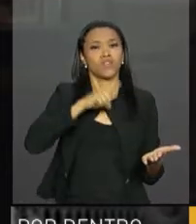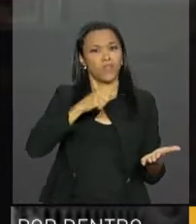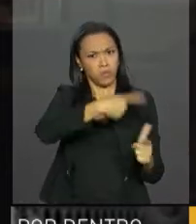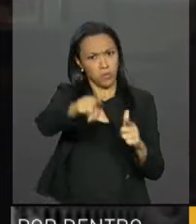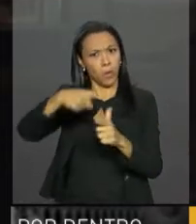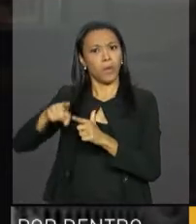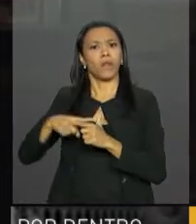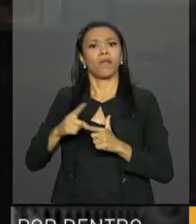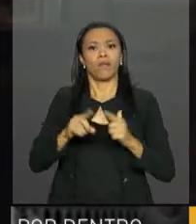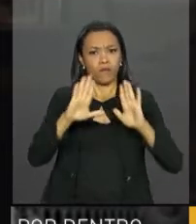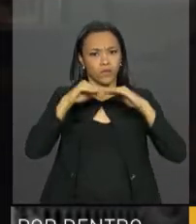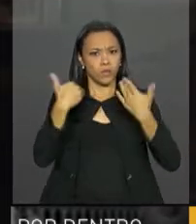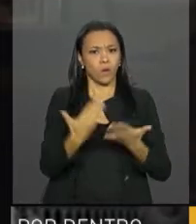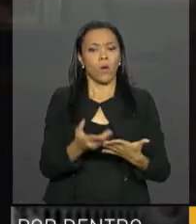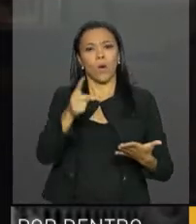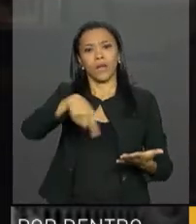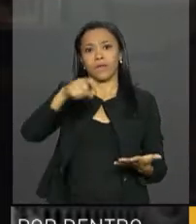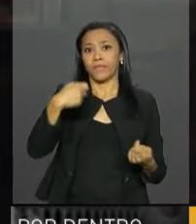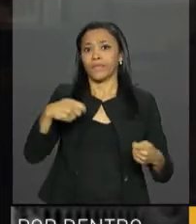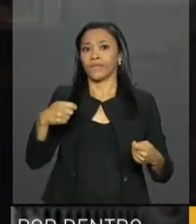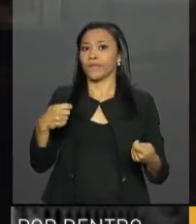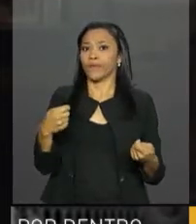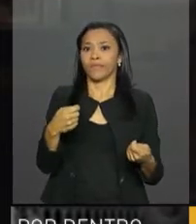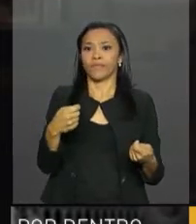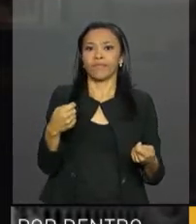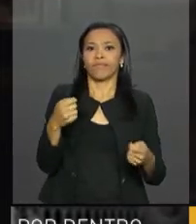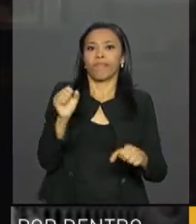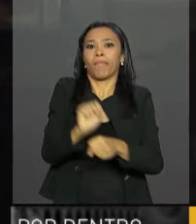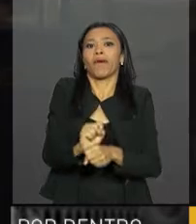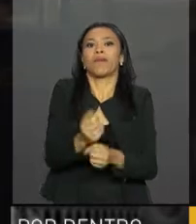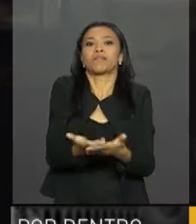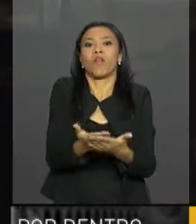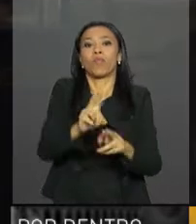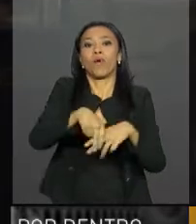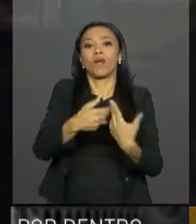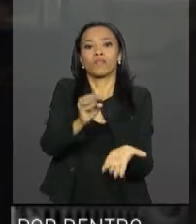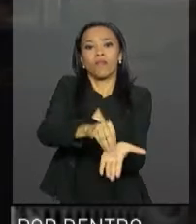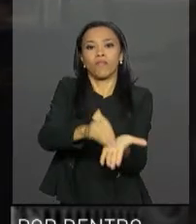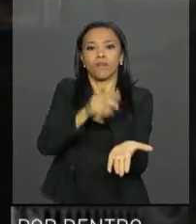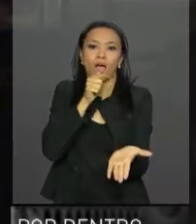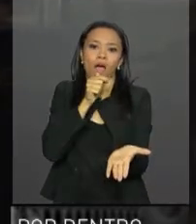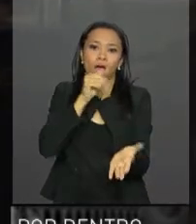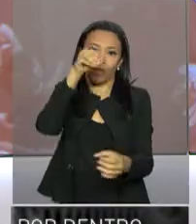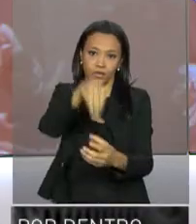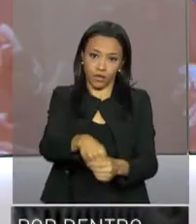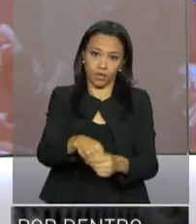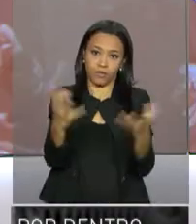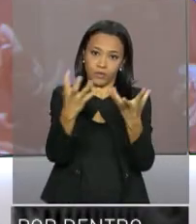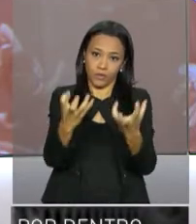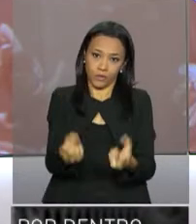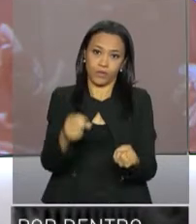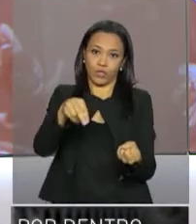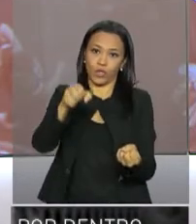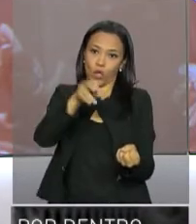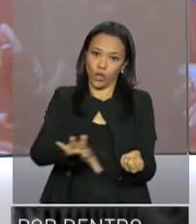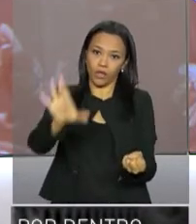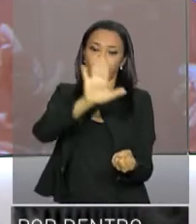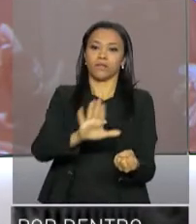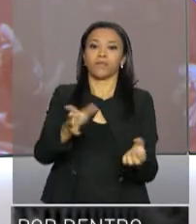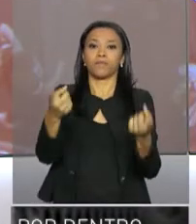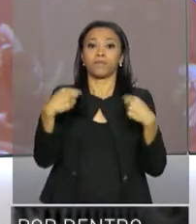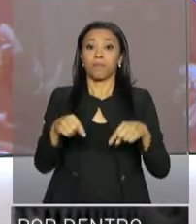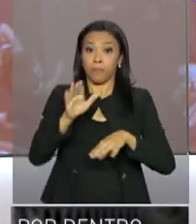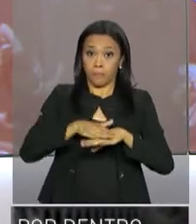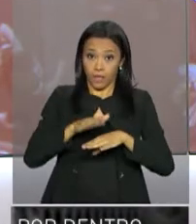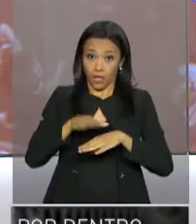de escolas, tiveram até que suspender a aula por falta d'água no semiárido nordestino. E, de acordo com o